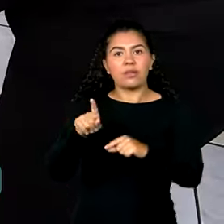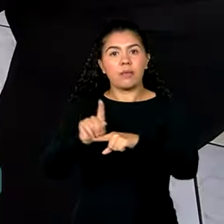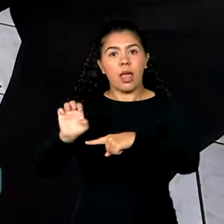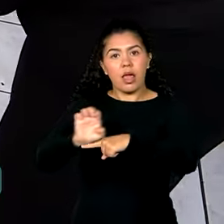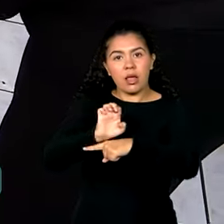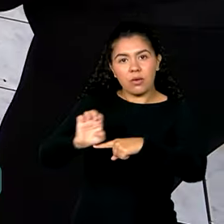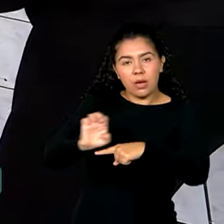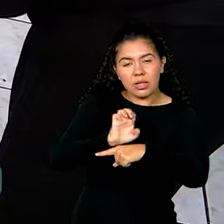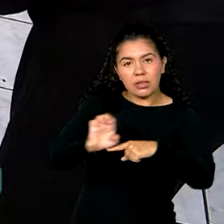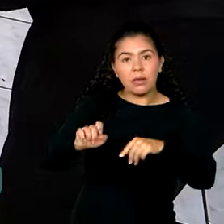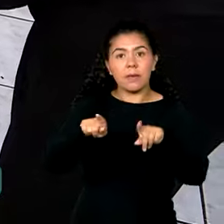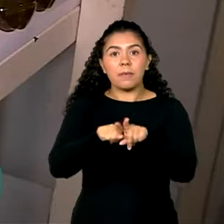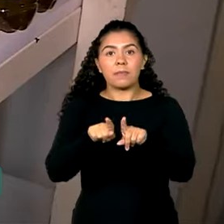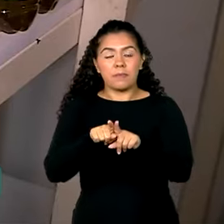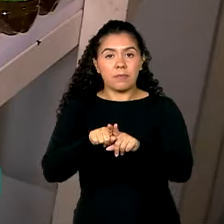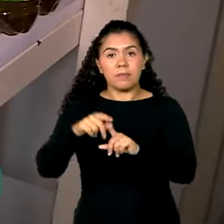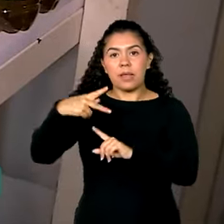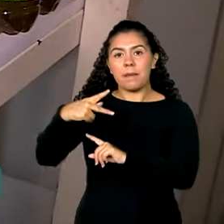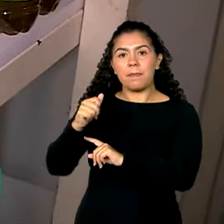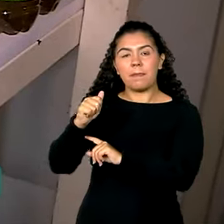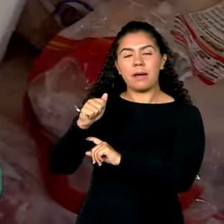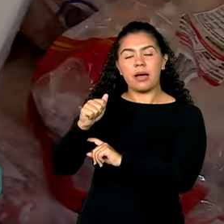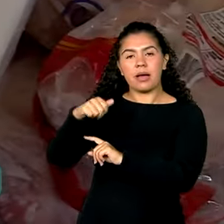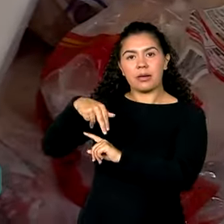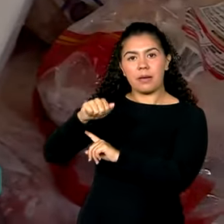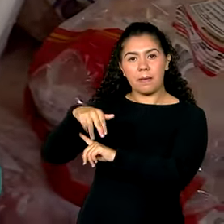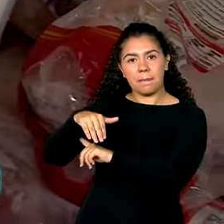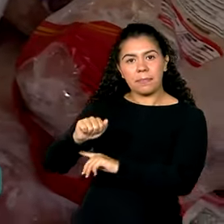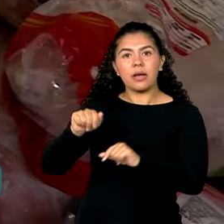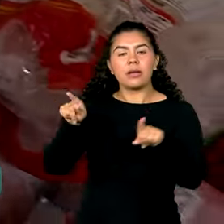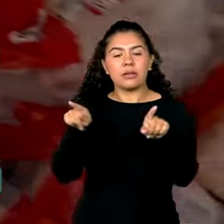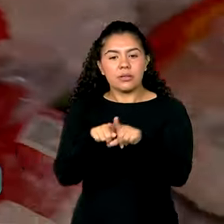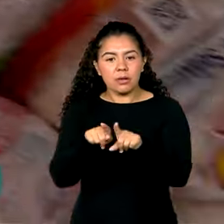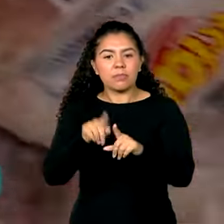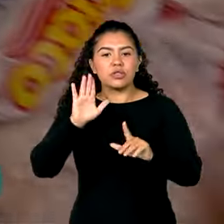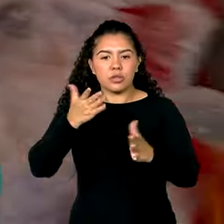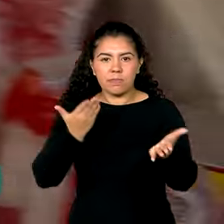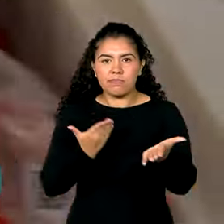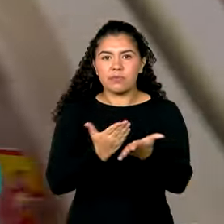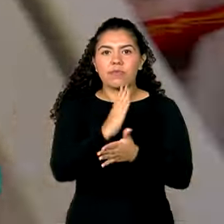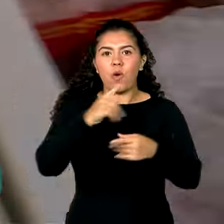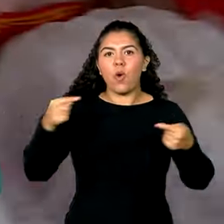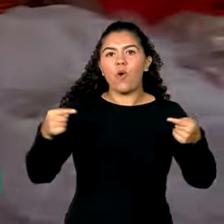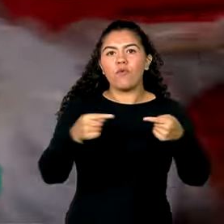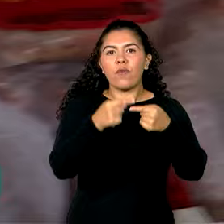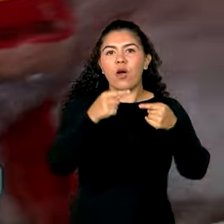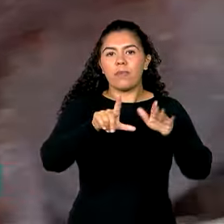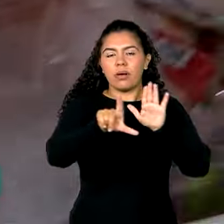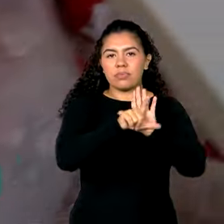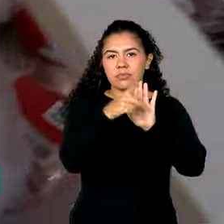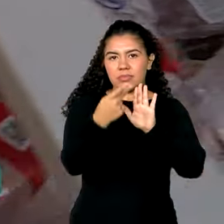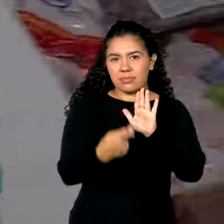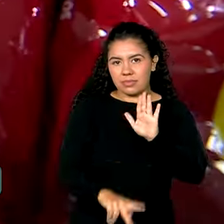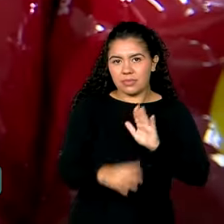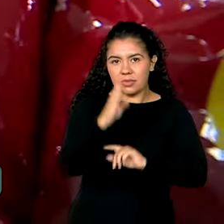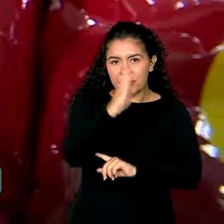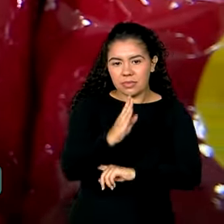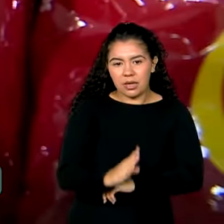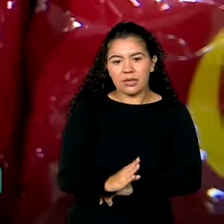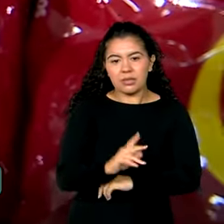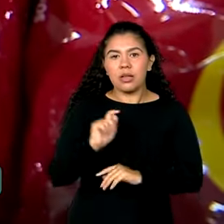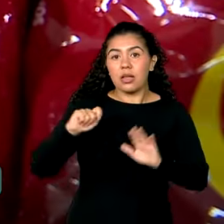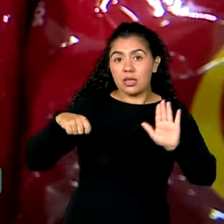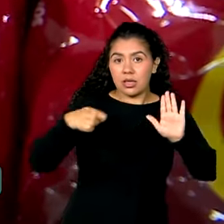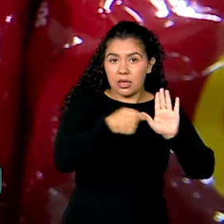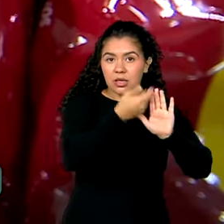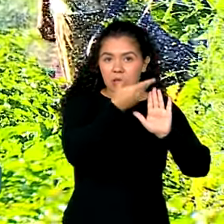Honduras, Panamá e Paraguai já aprovaram leis com base na legislação brasileira que se tornou um instrumento importante na